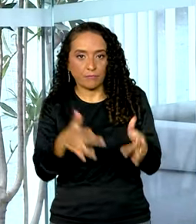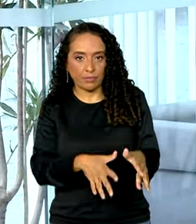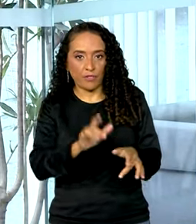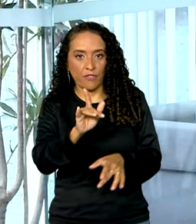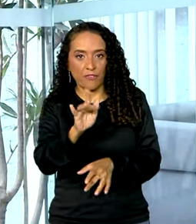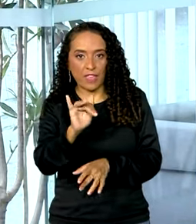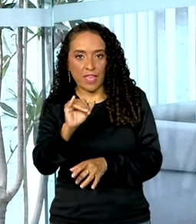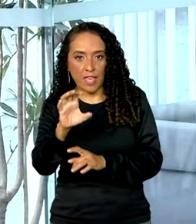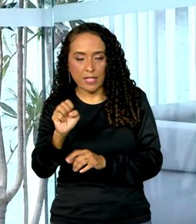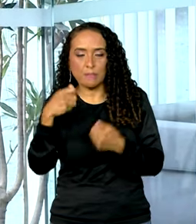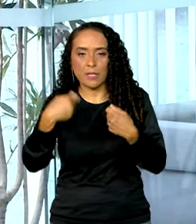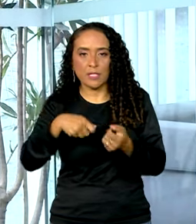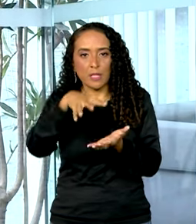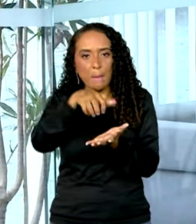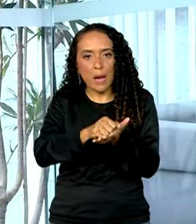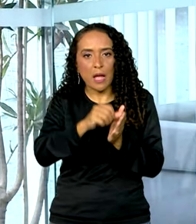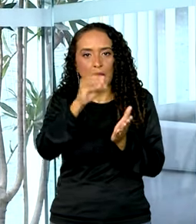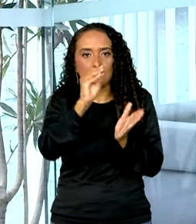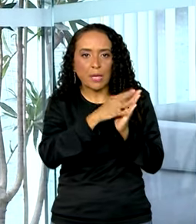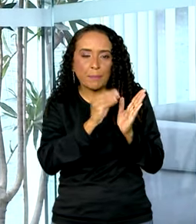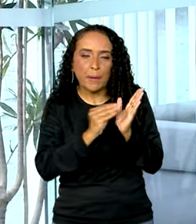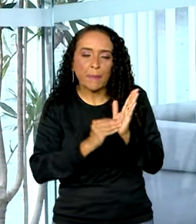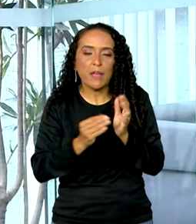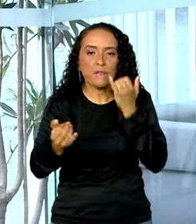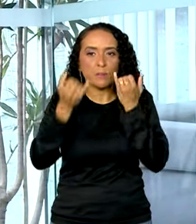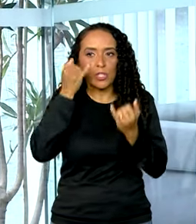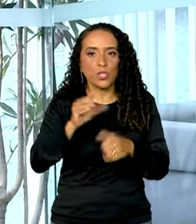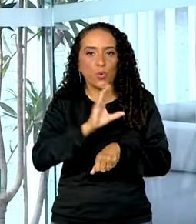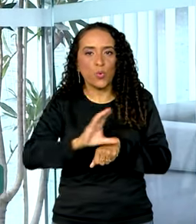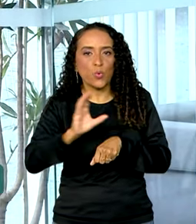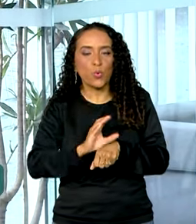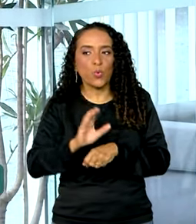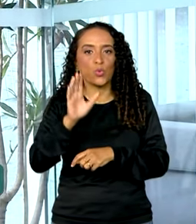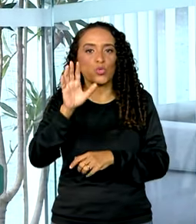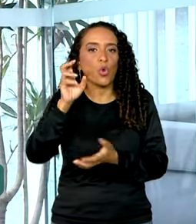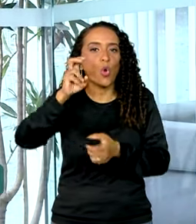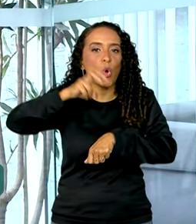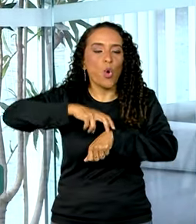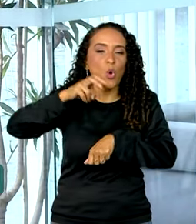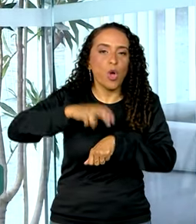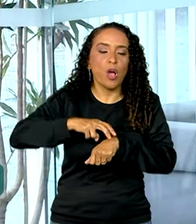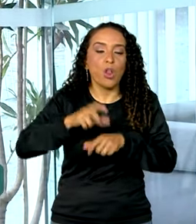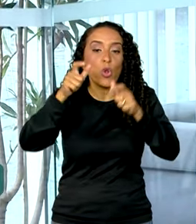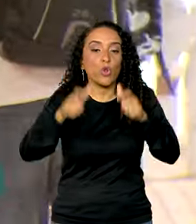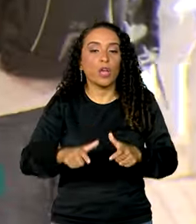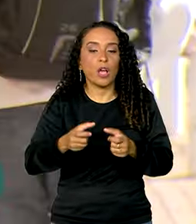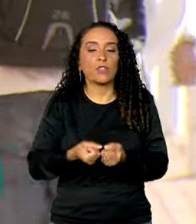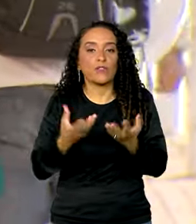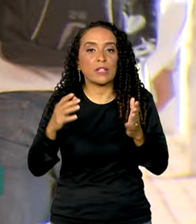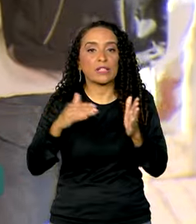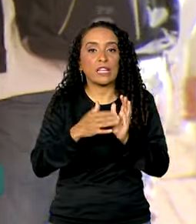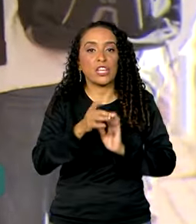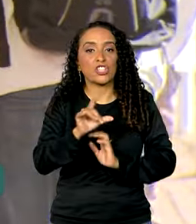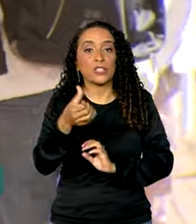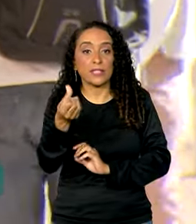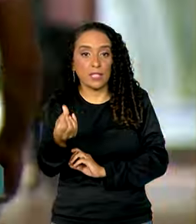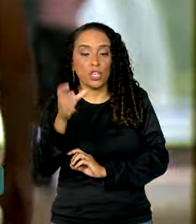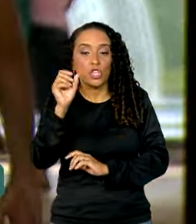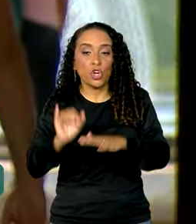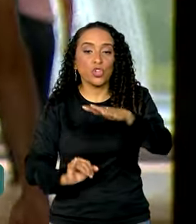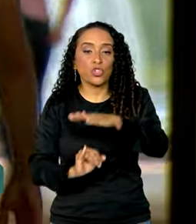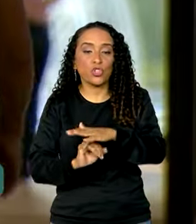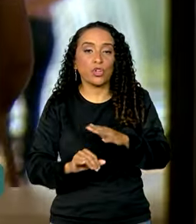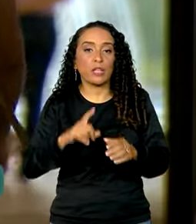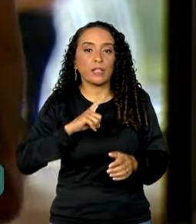precisam preencher informações sobre cursos, turnos e locais de oferta até o dia 6. Somente as instituições com